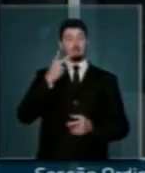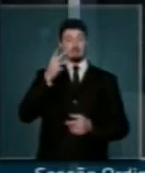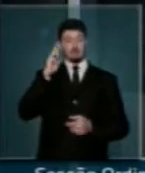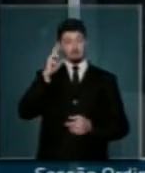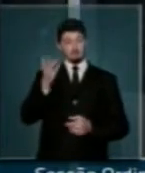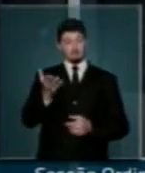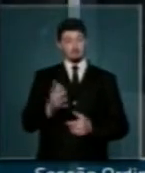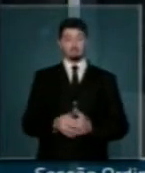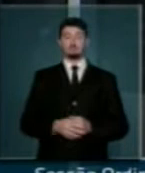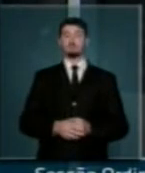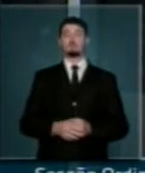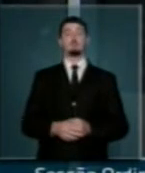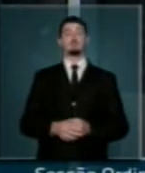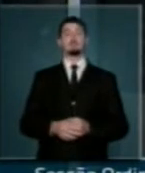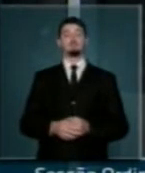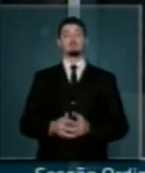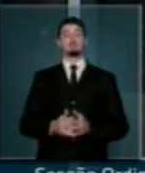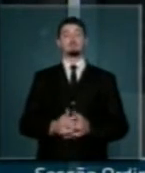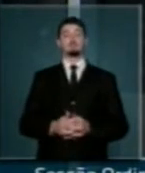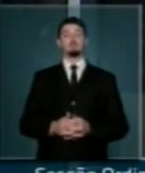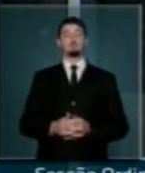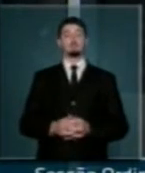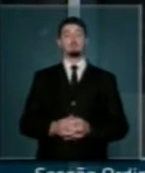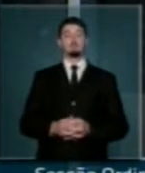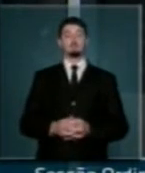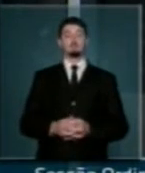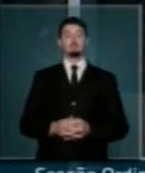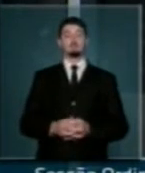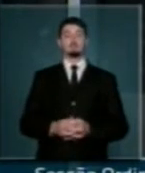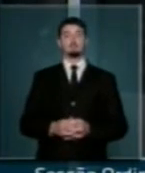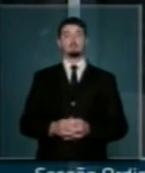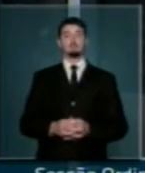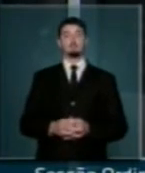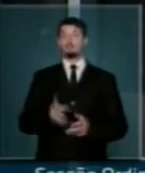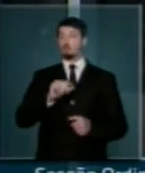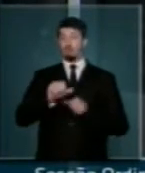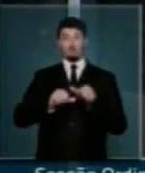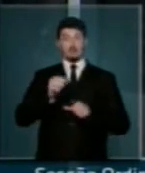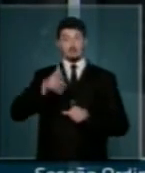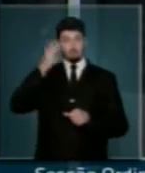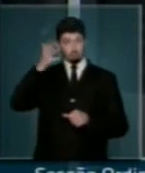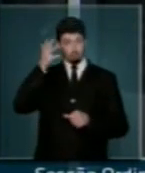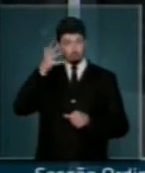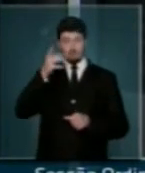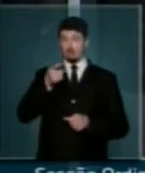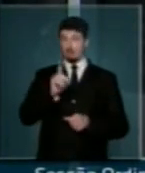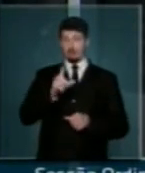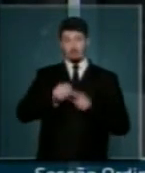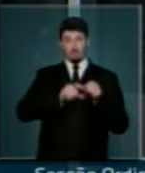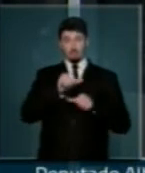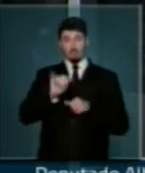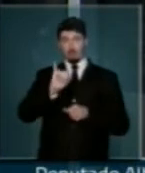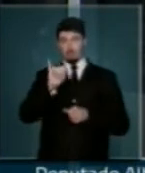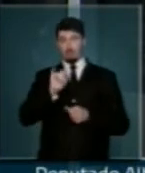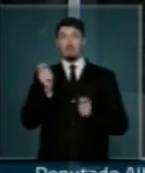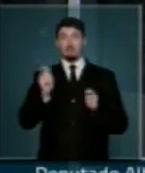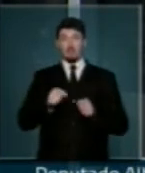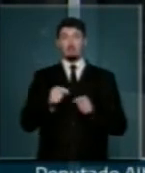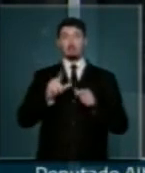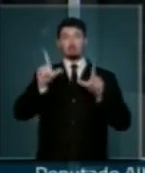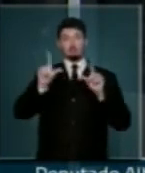deputado, é que quando você não faz a reforma política, não faz a reforma tributária, que pode reduzir a carga tributária individual,